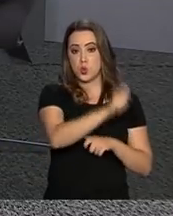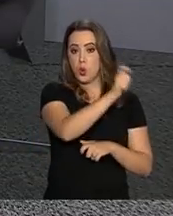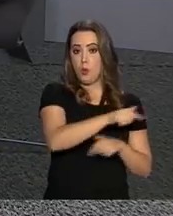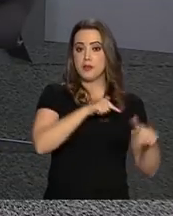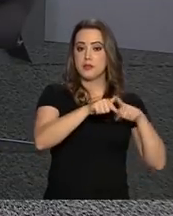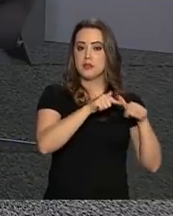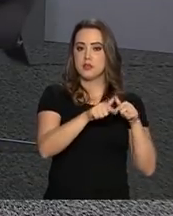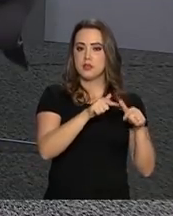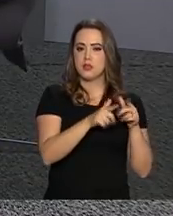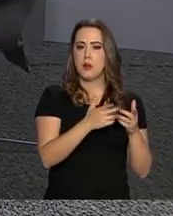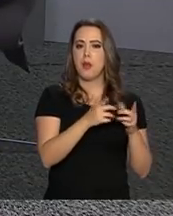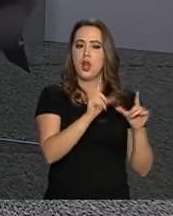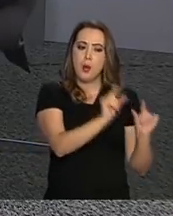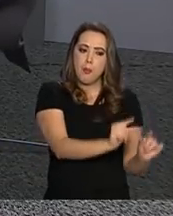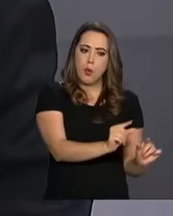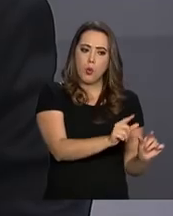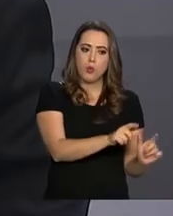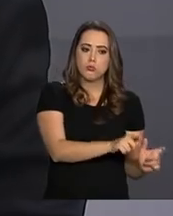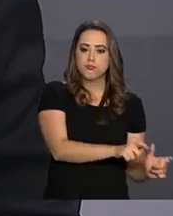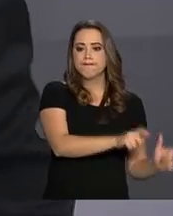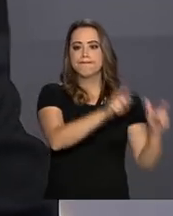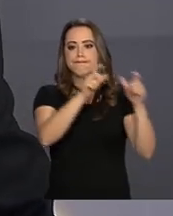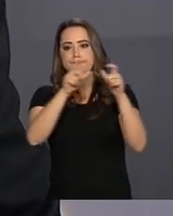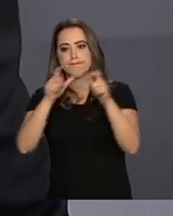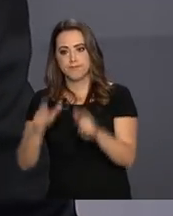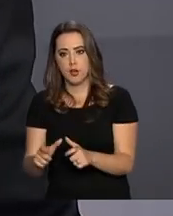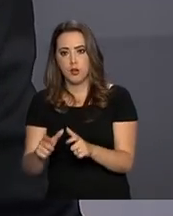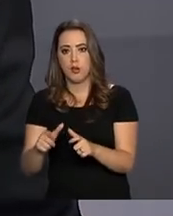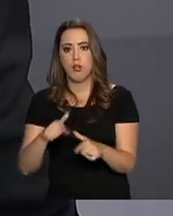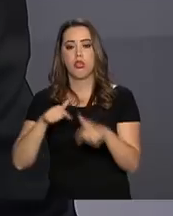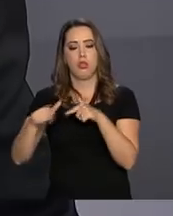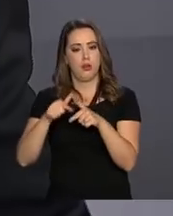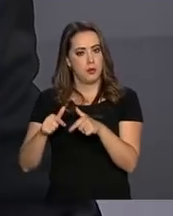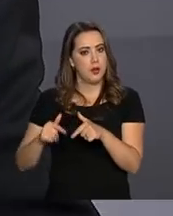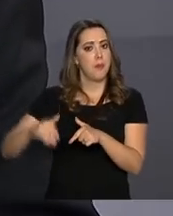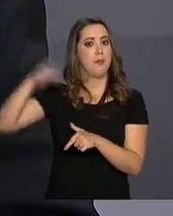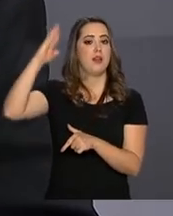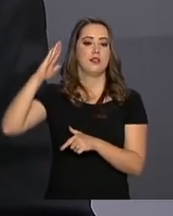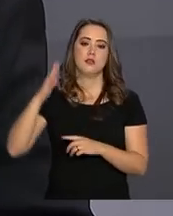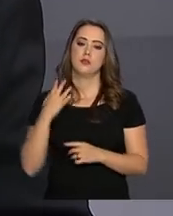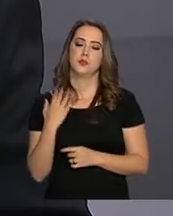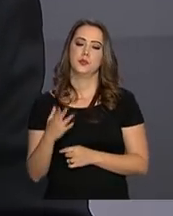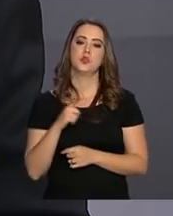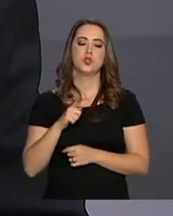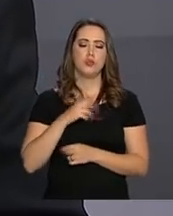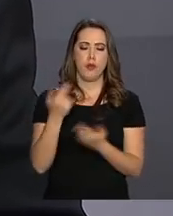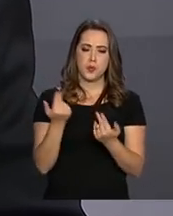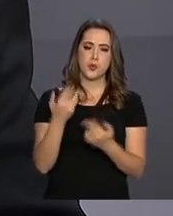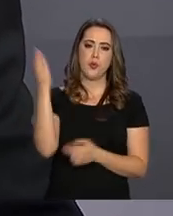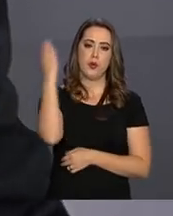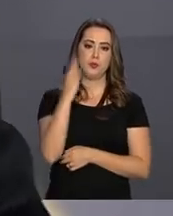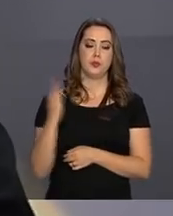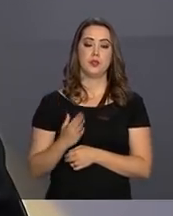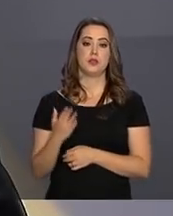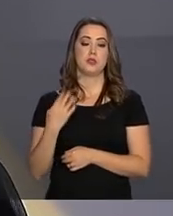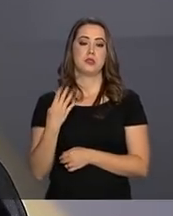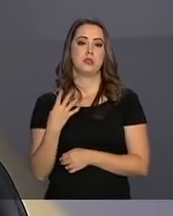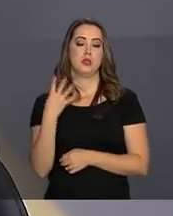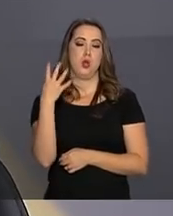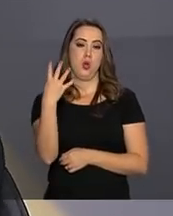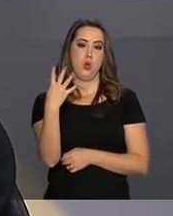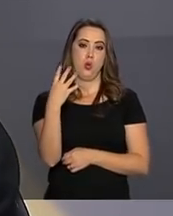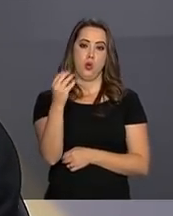de muito baixa produtividade para uma área de alta produtividade. Nós tivemos produtividade. Nós tivemos isso no Brasil. Hás quatro